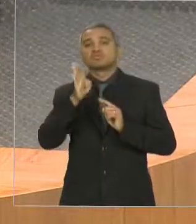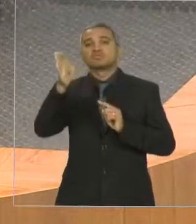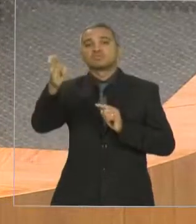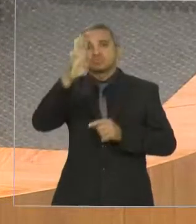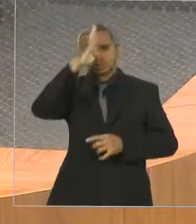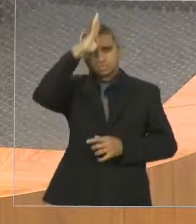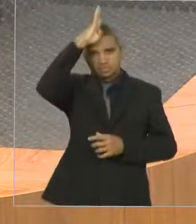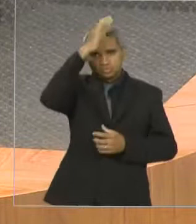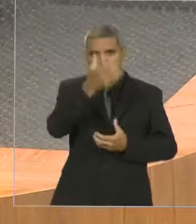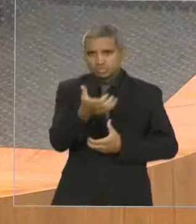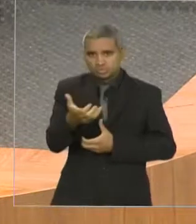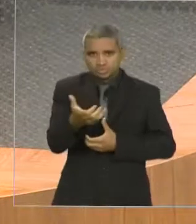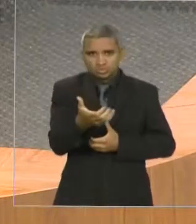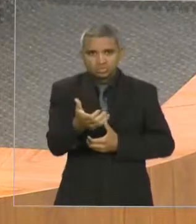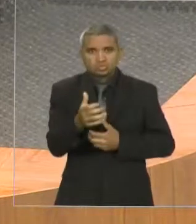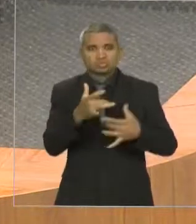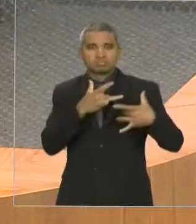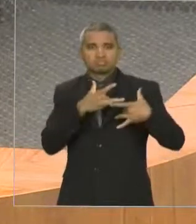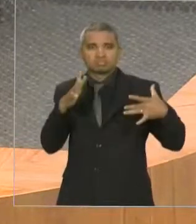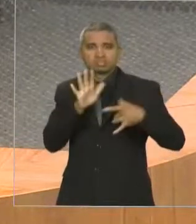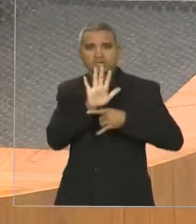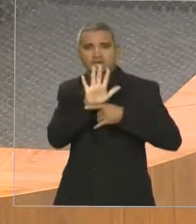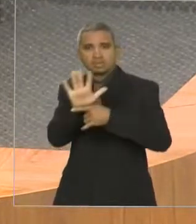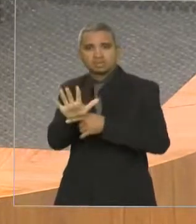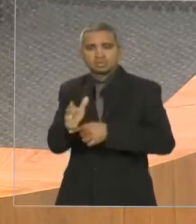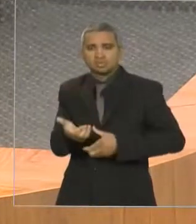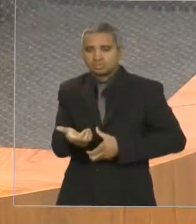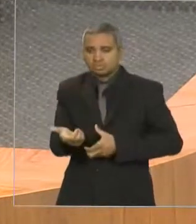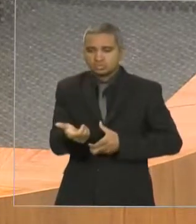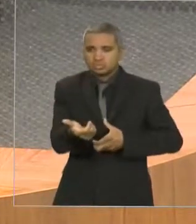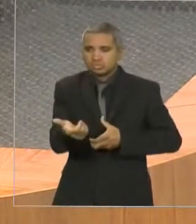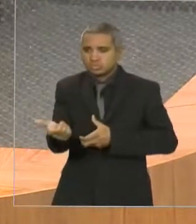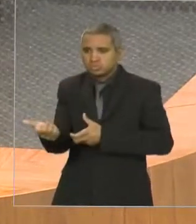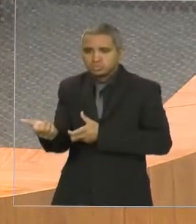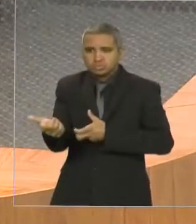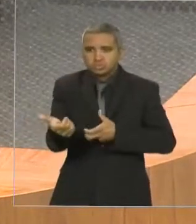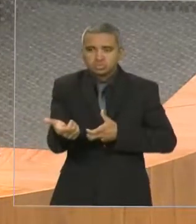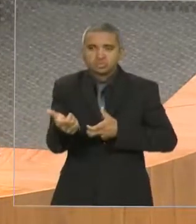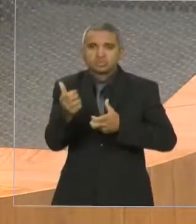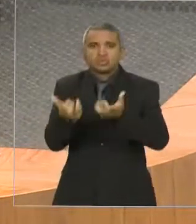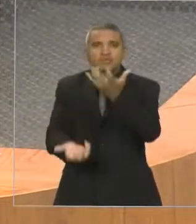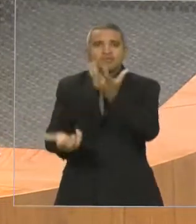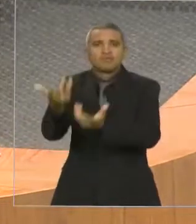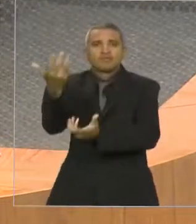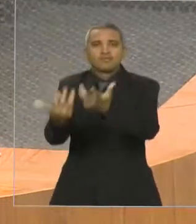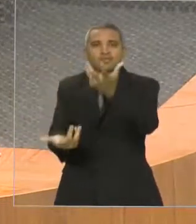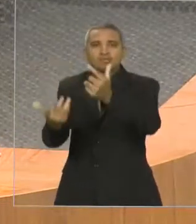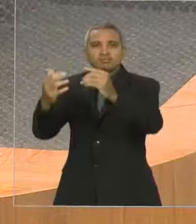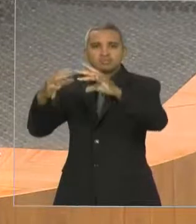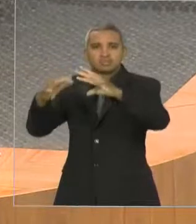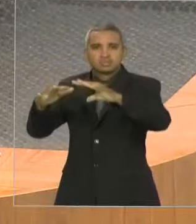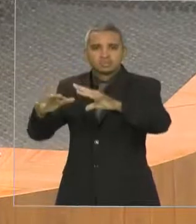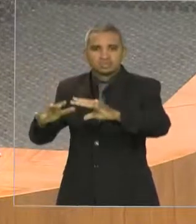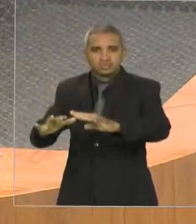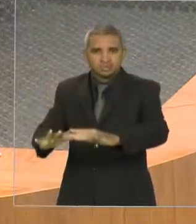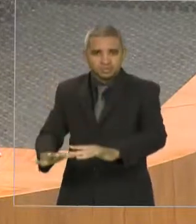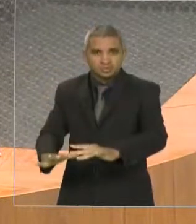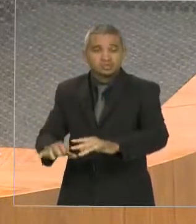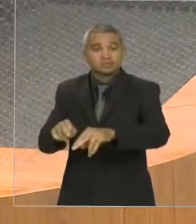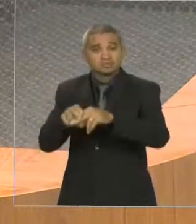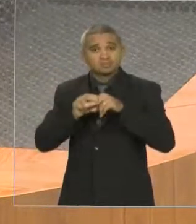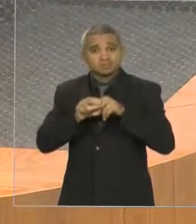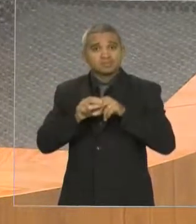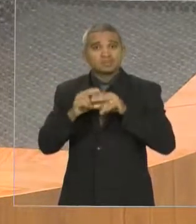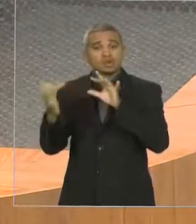extinguir aquele incêndio. de lá para cá começou uma amizade e dessa amizade começou quando você conhece alguém